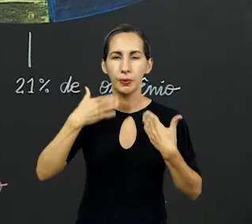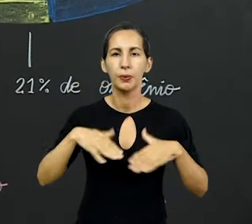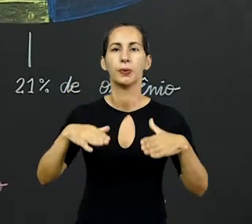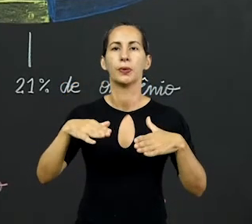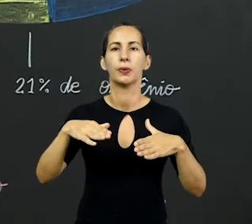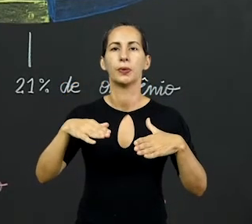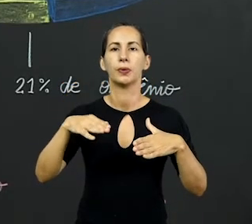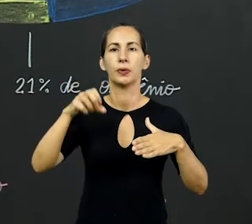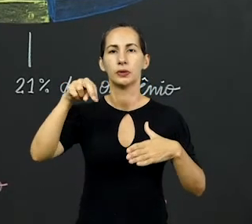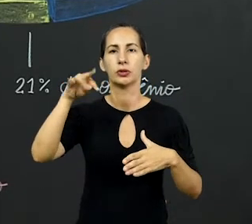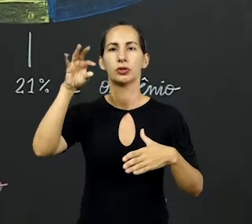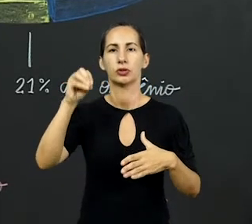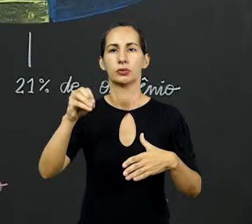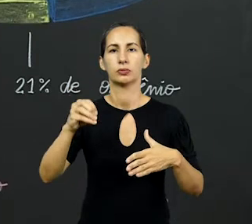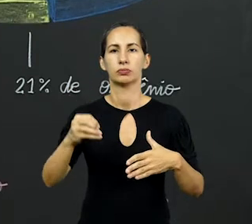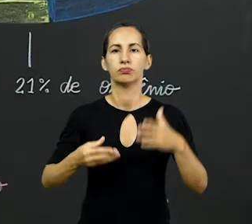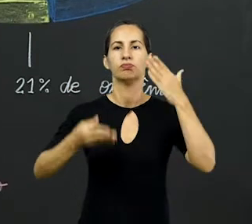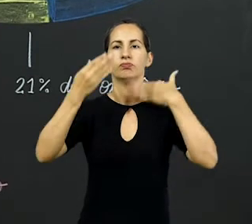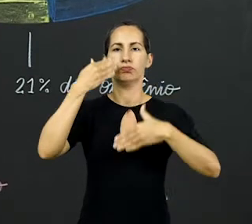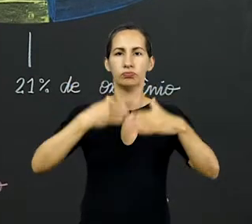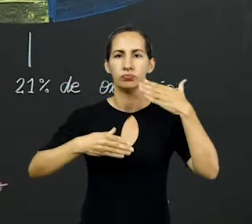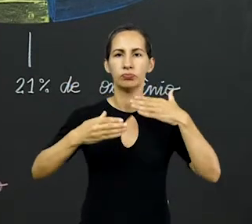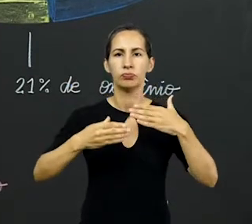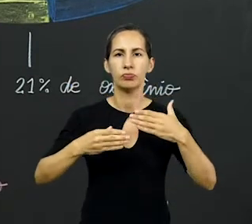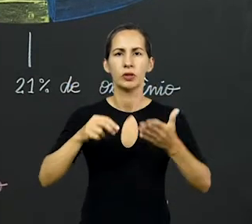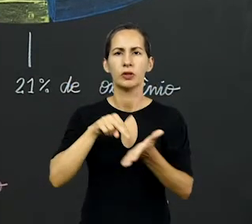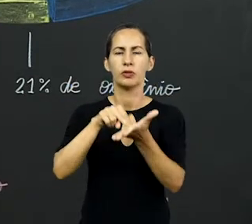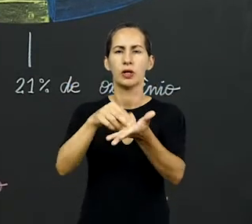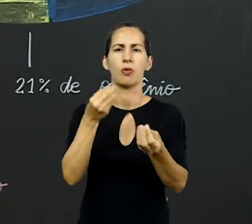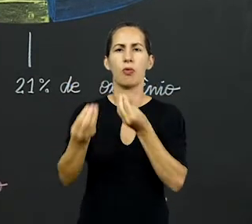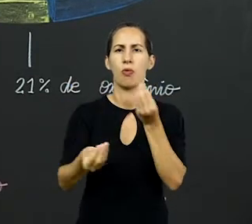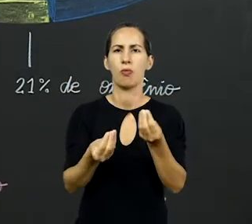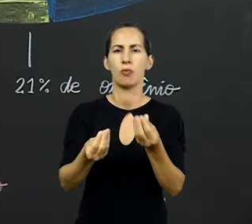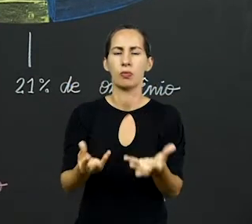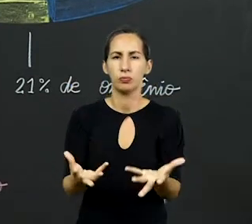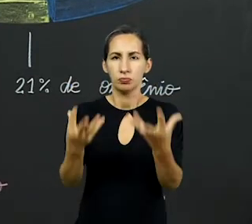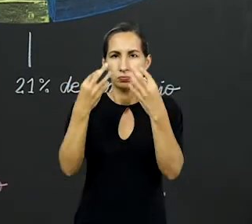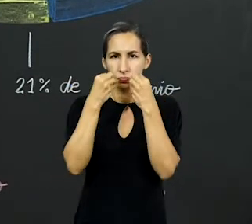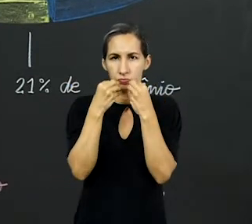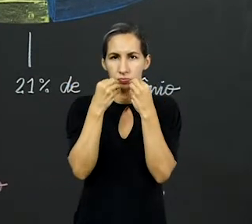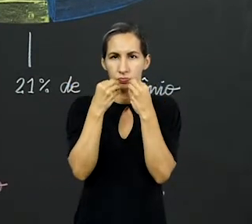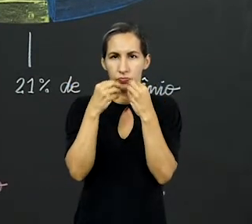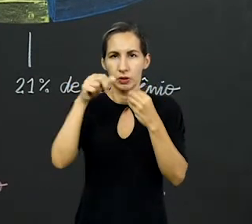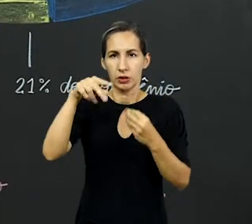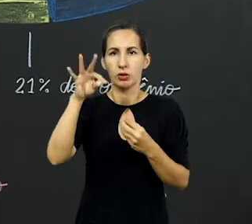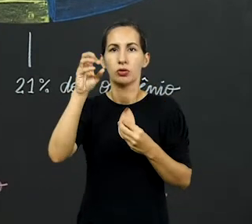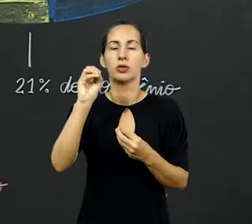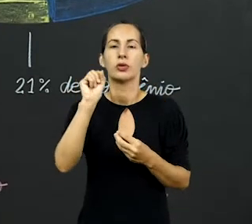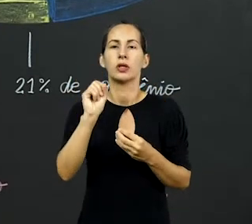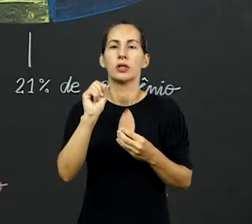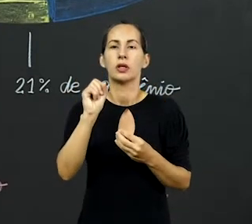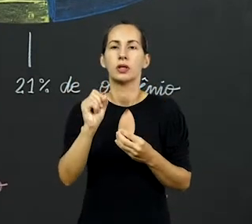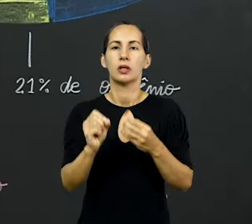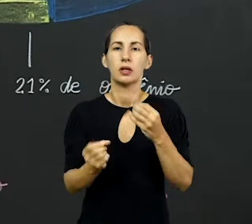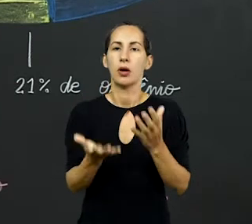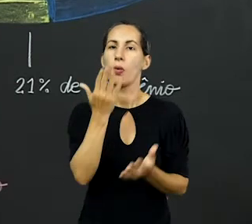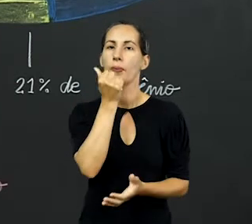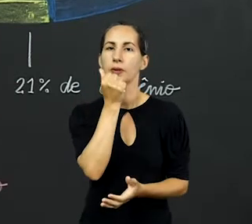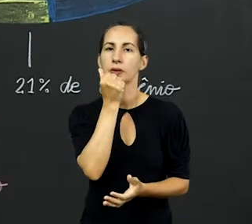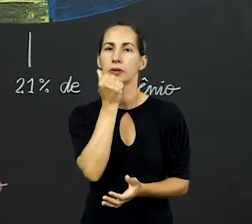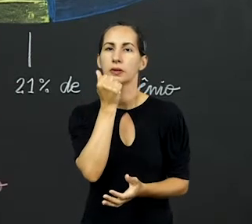expirando nitrogênio. Não está ficando. Como é que eu pego esse nitrogênio? A fonte de nitrogênio vai ser a alimentação.